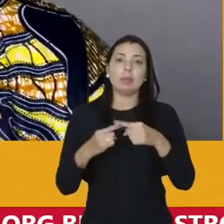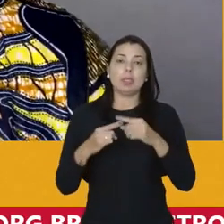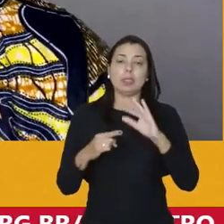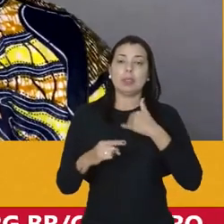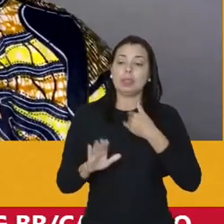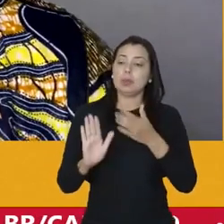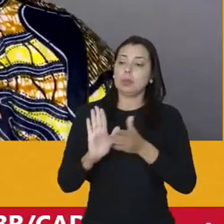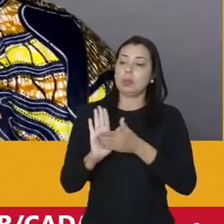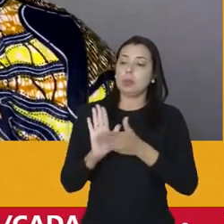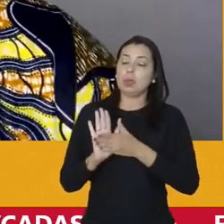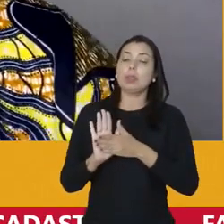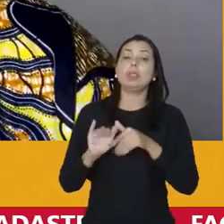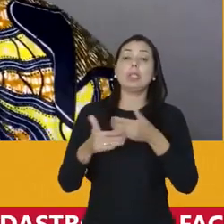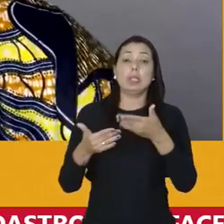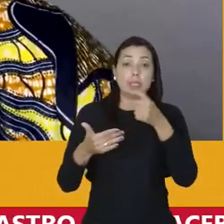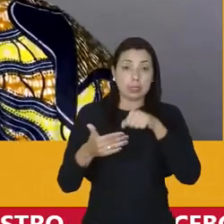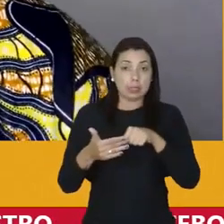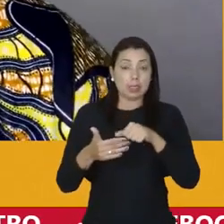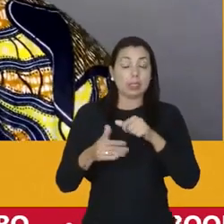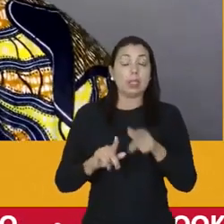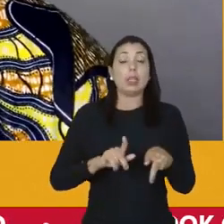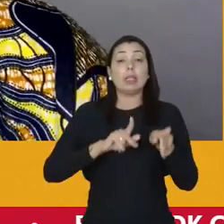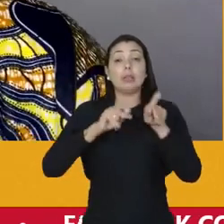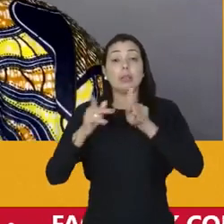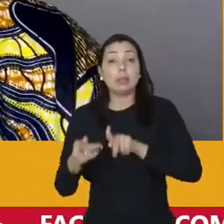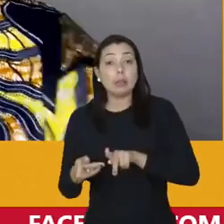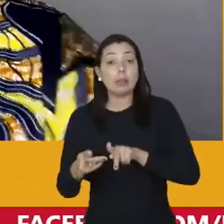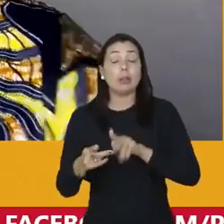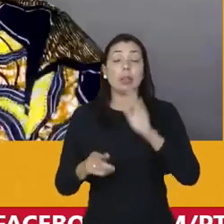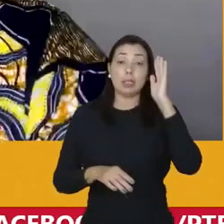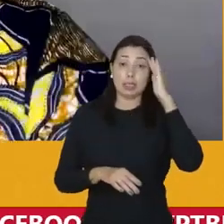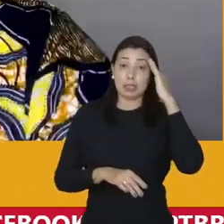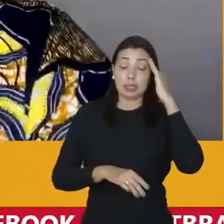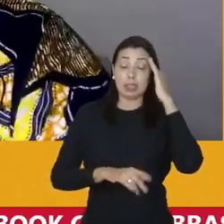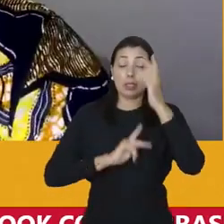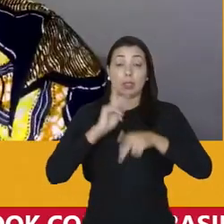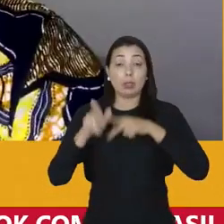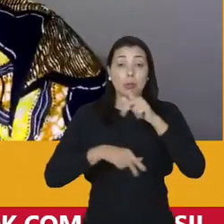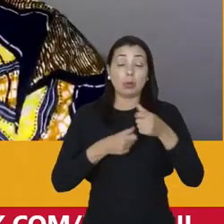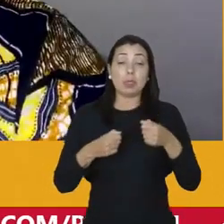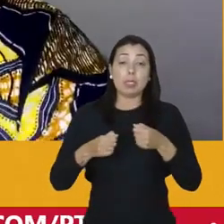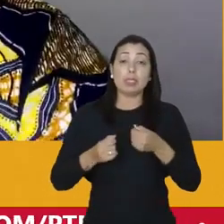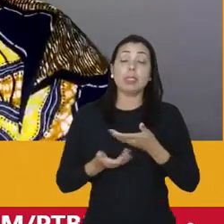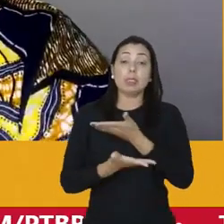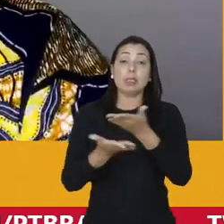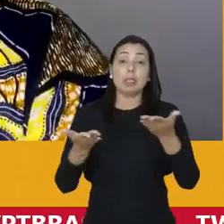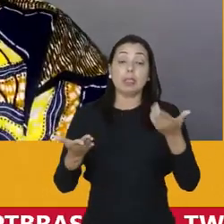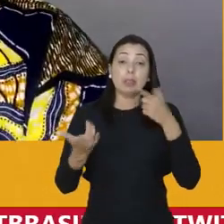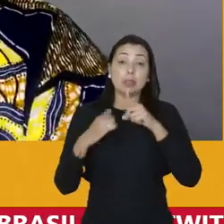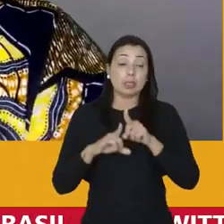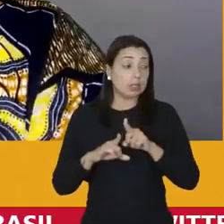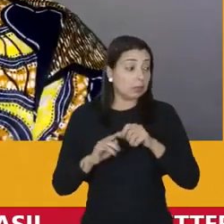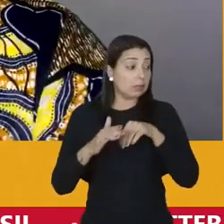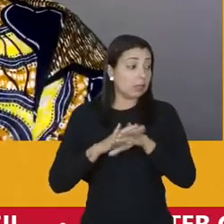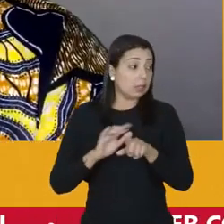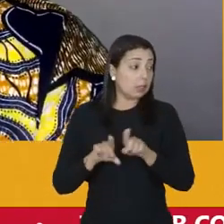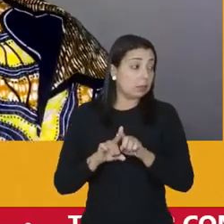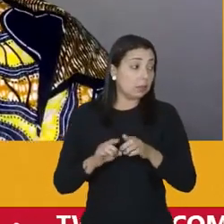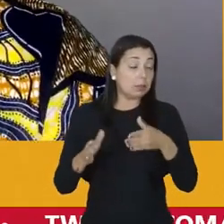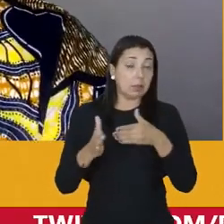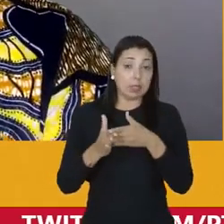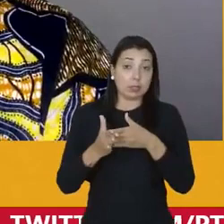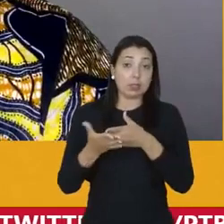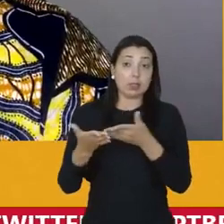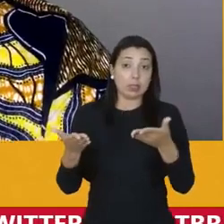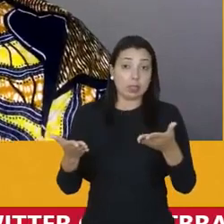a nossa pauta é transversal e sendo transversal a gente precisa entender que o povo precisa que a gente esteja lá para que a gente consiga resguardar impactar